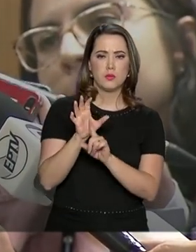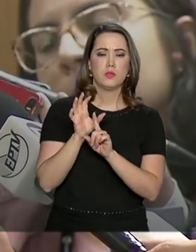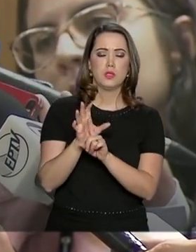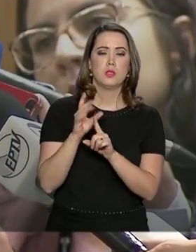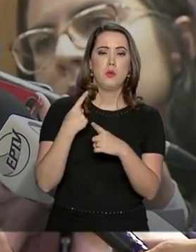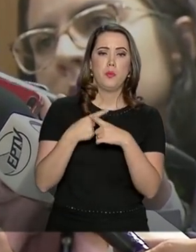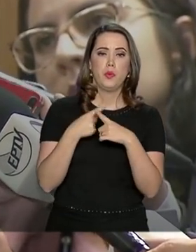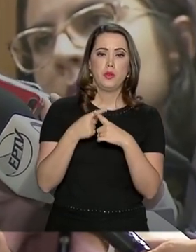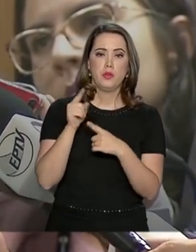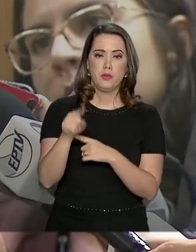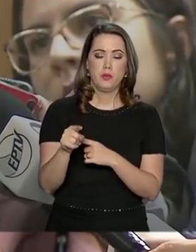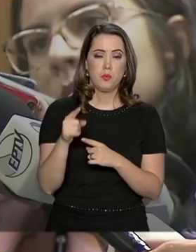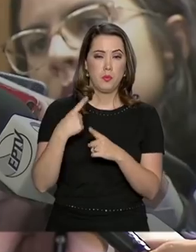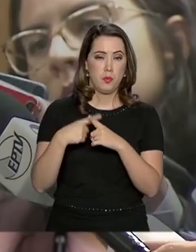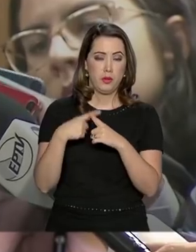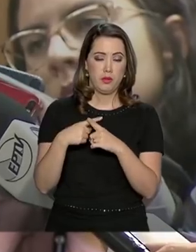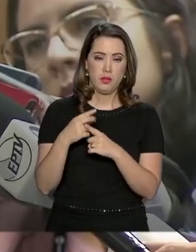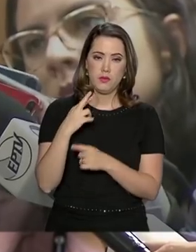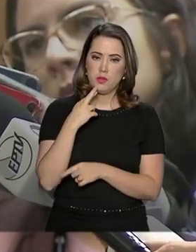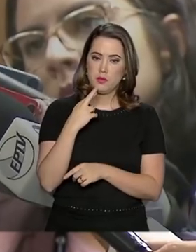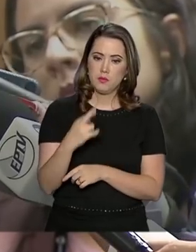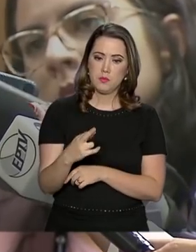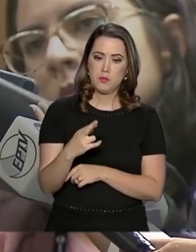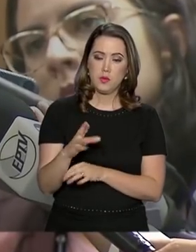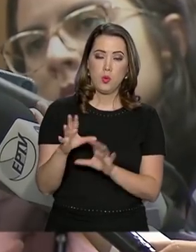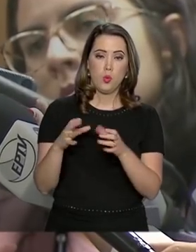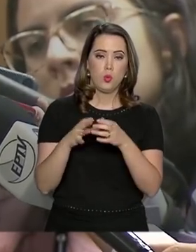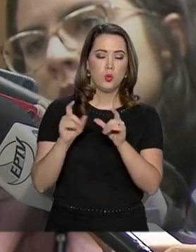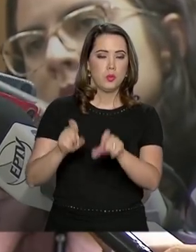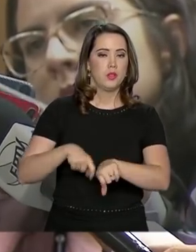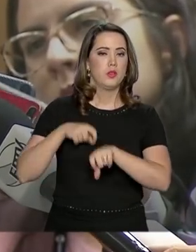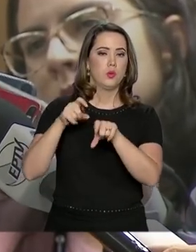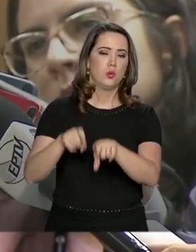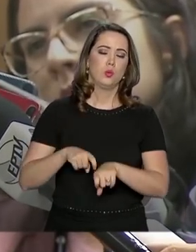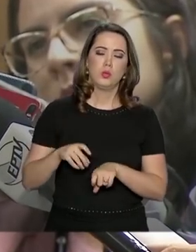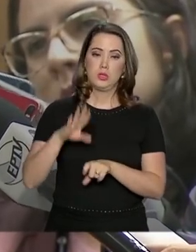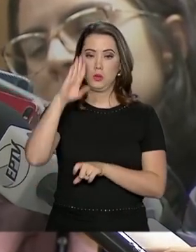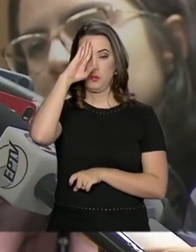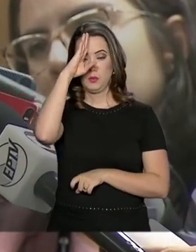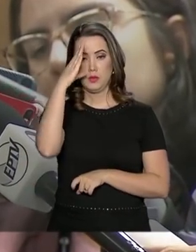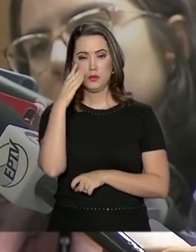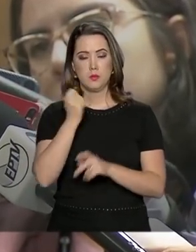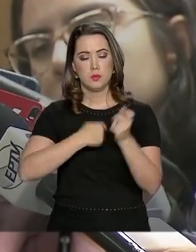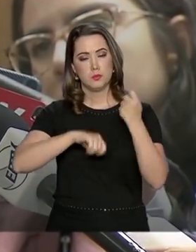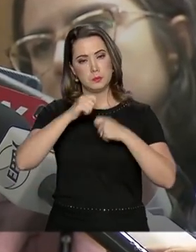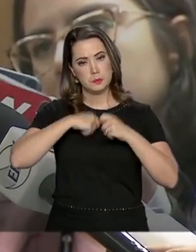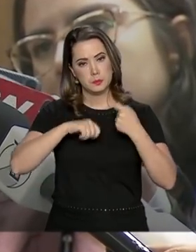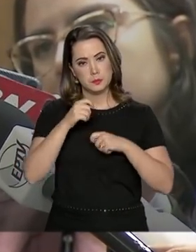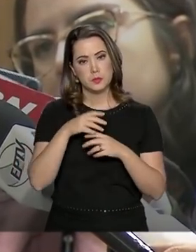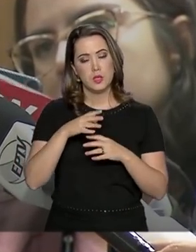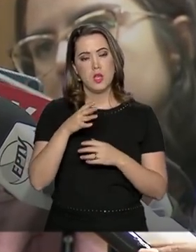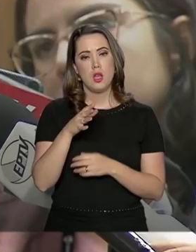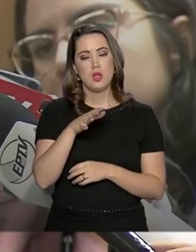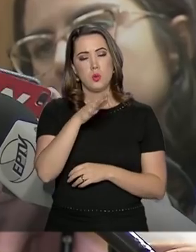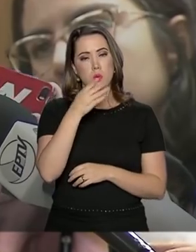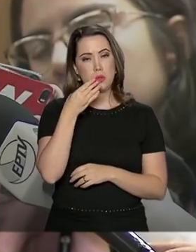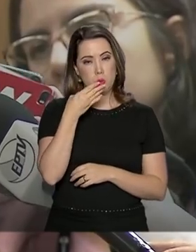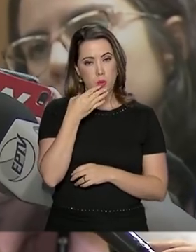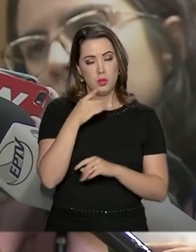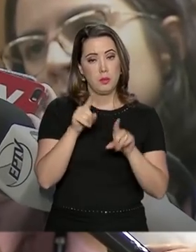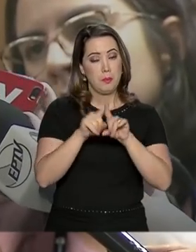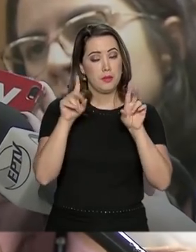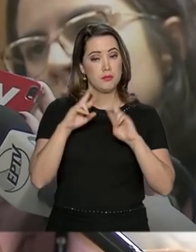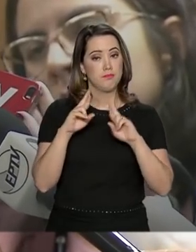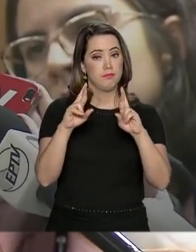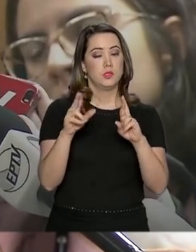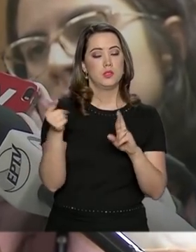pelos resultados do setor agrícola e aí, principalmente, na economia do açúcar. Mas a expectativa,